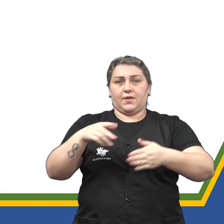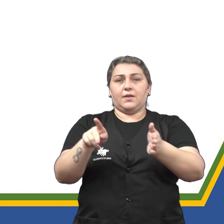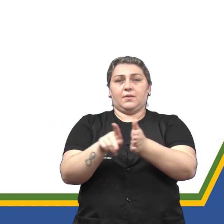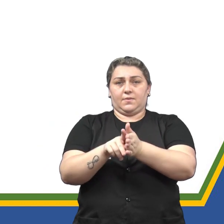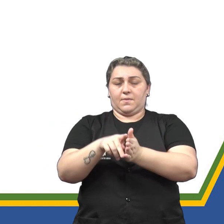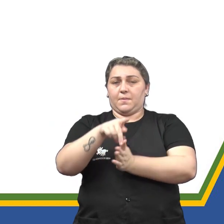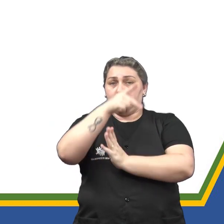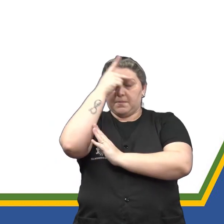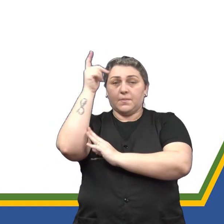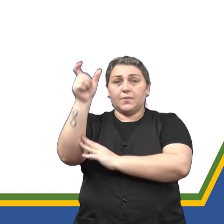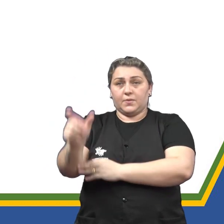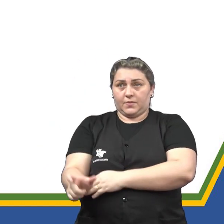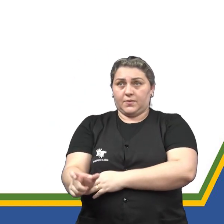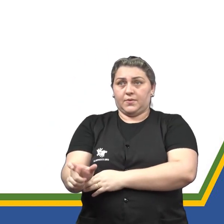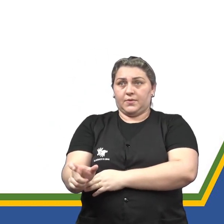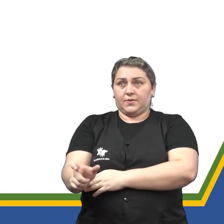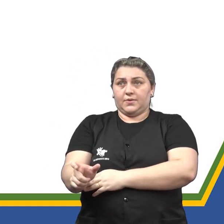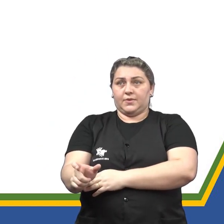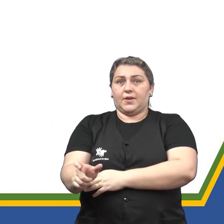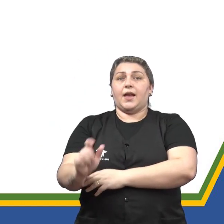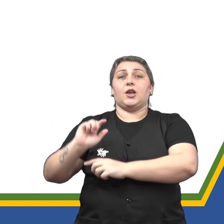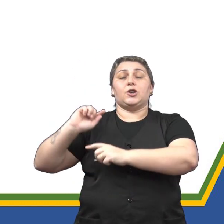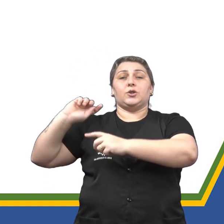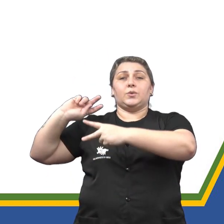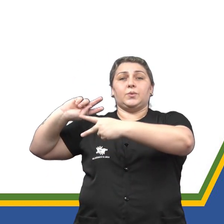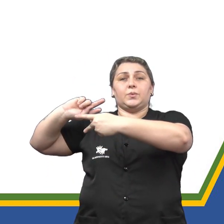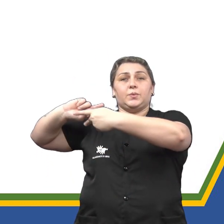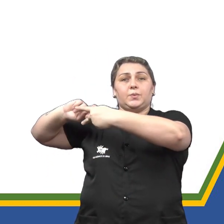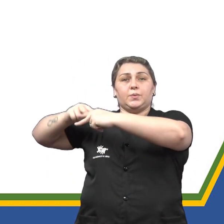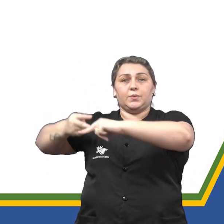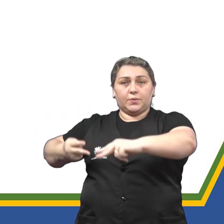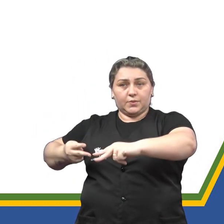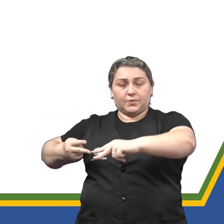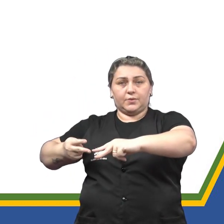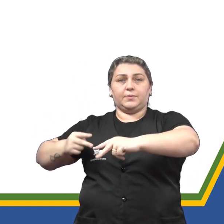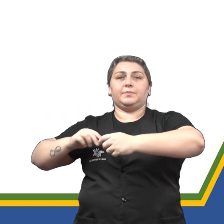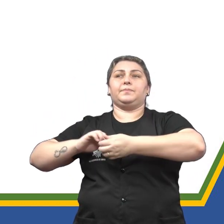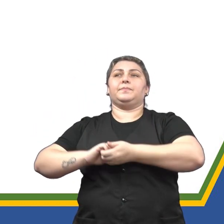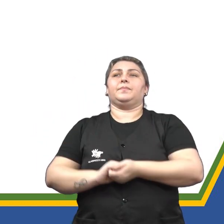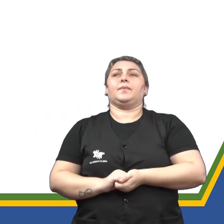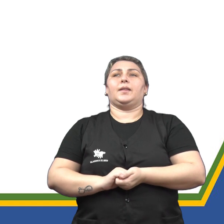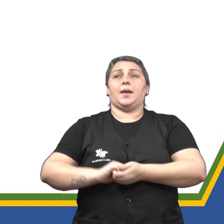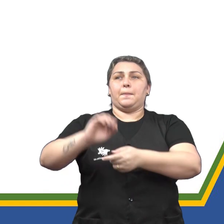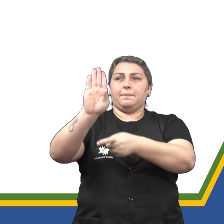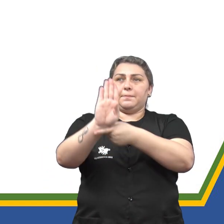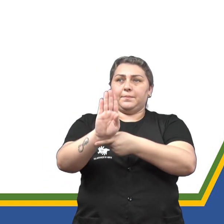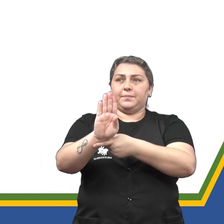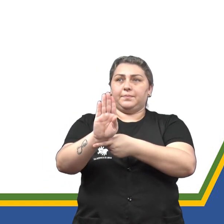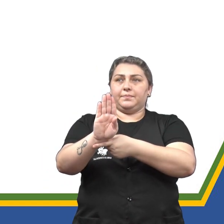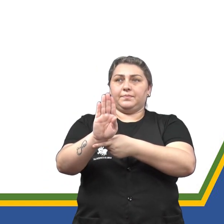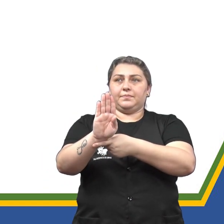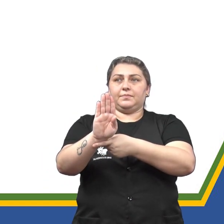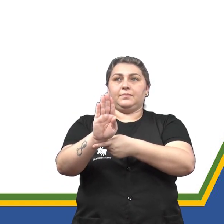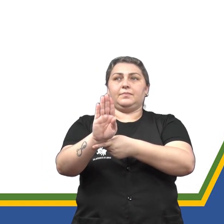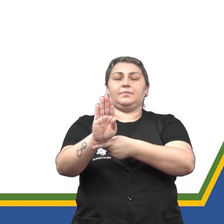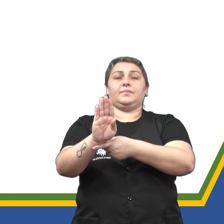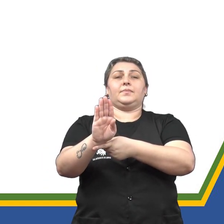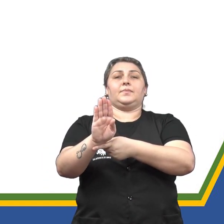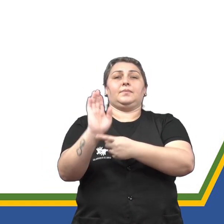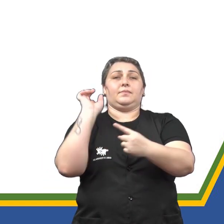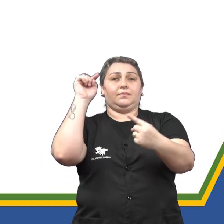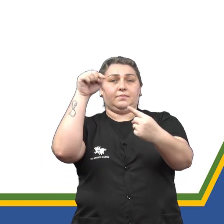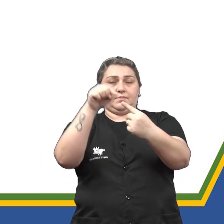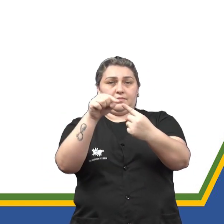um potencial, definido geneticamente que pode ser atingido ou não. B, tarefa com uma